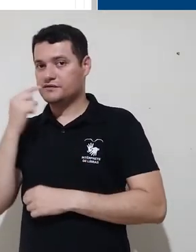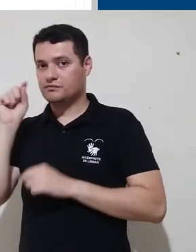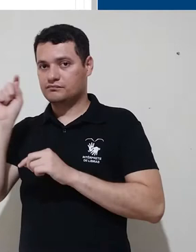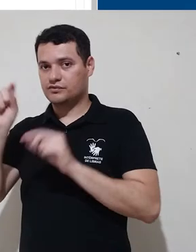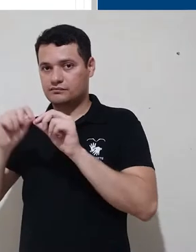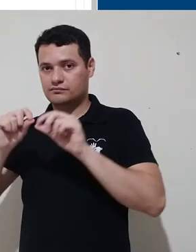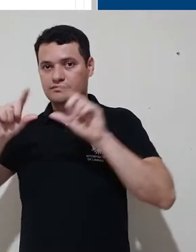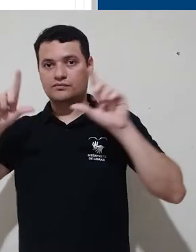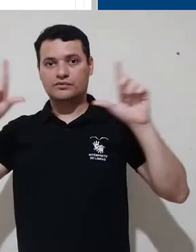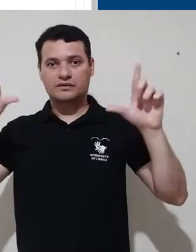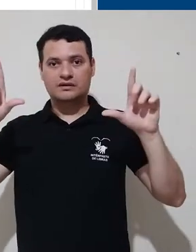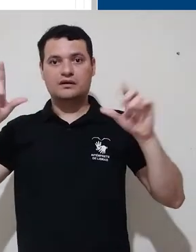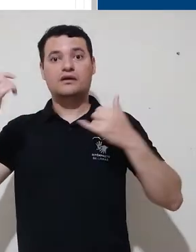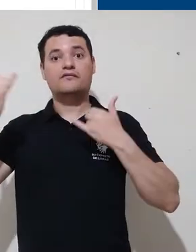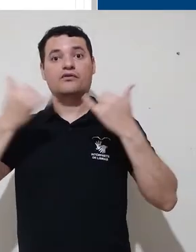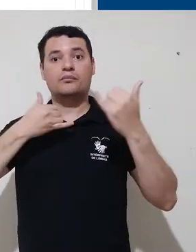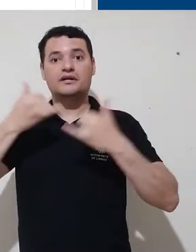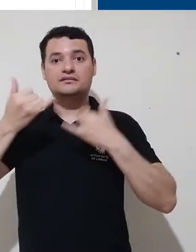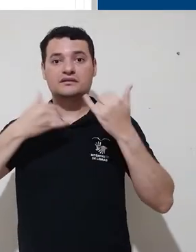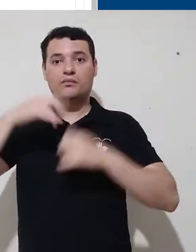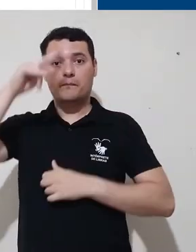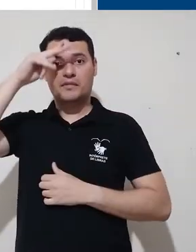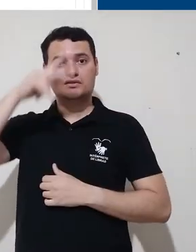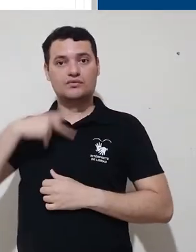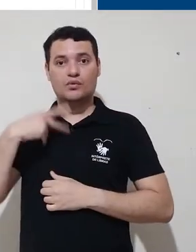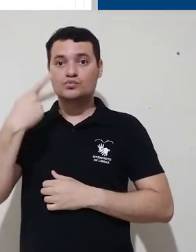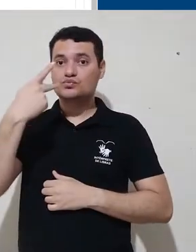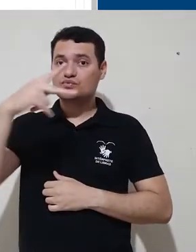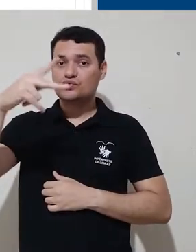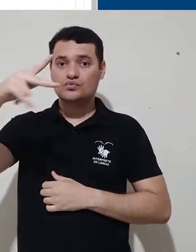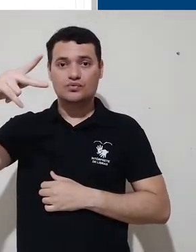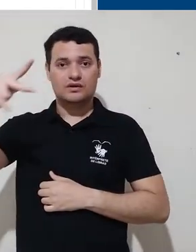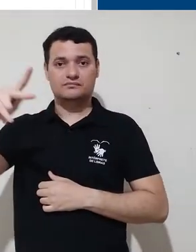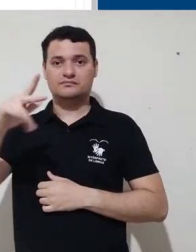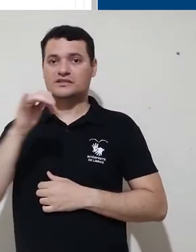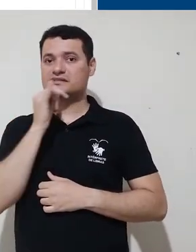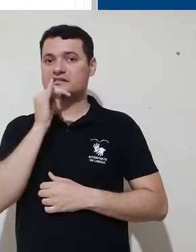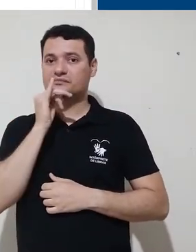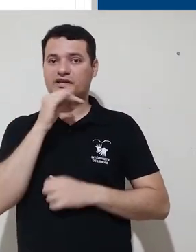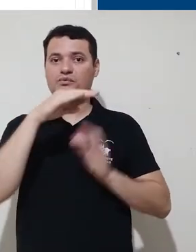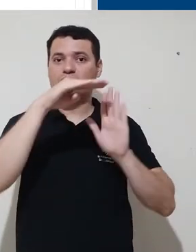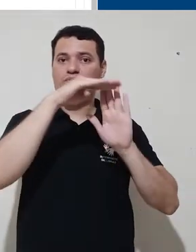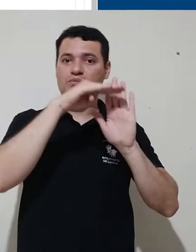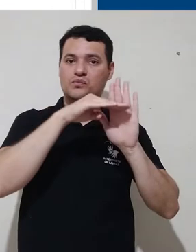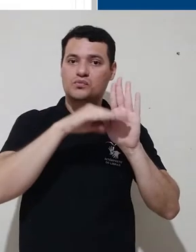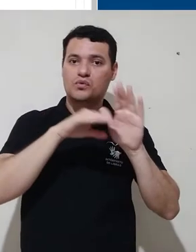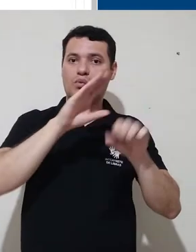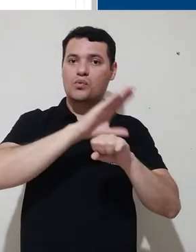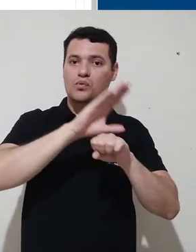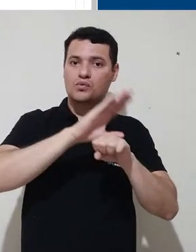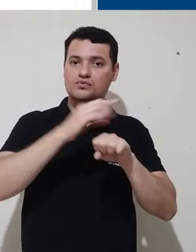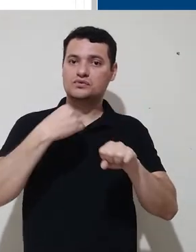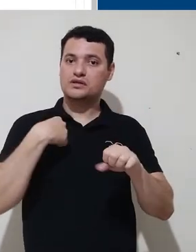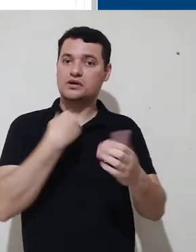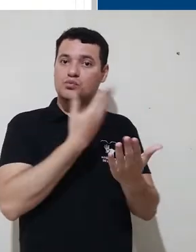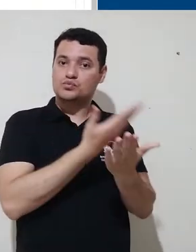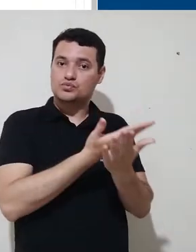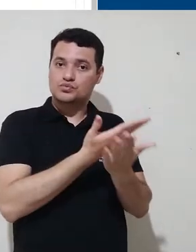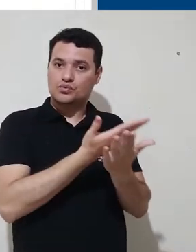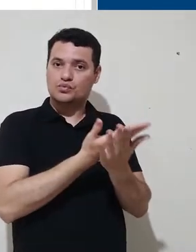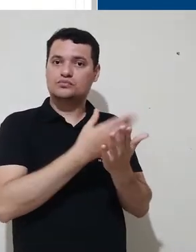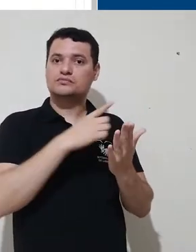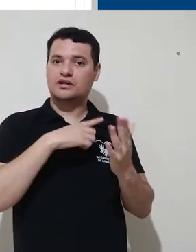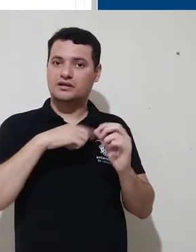ter, no caso, as informações pessoais cadastradas, assim como, por exemplo, uma lista de curso nos quais você está